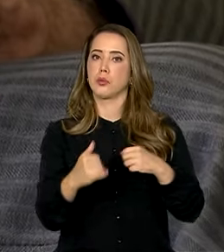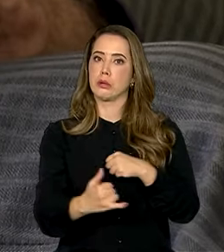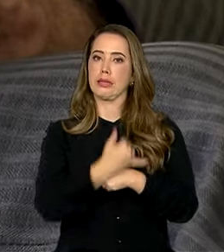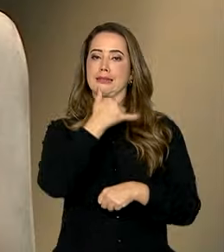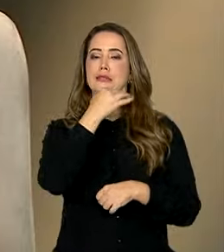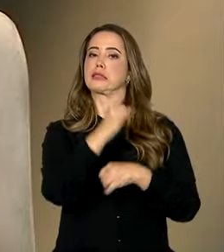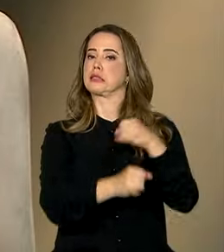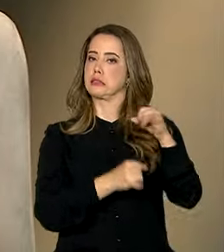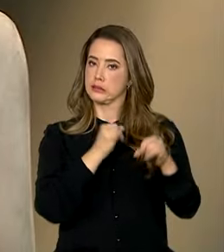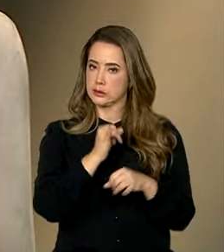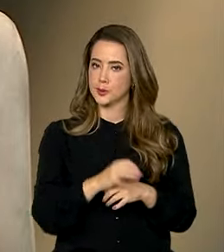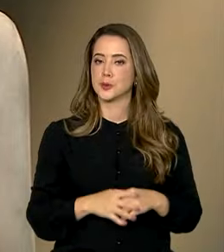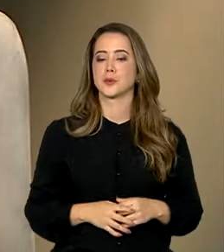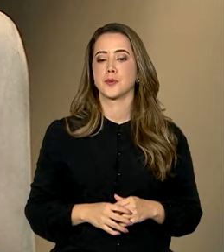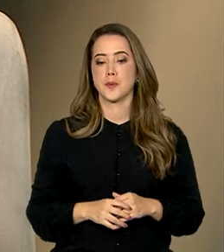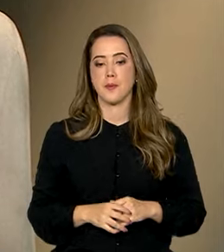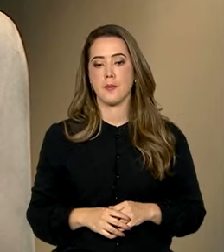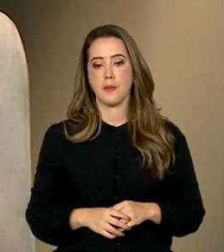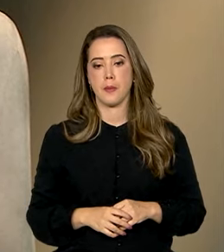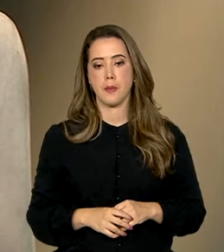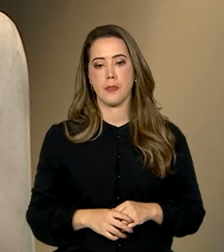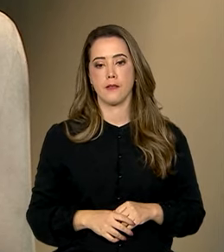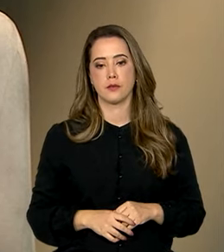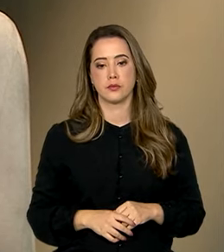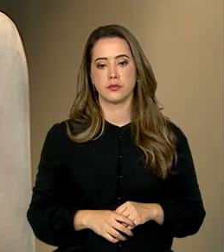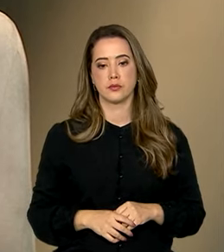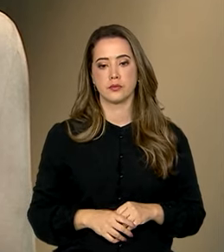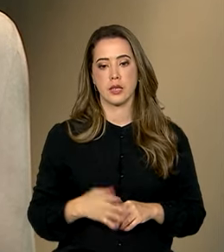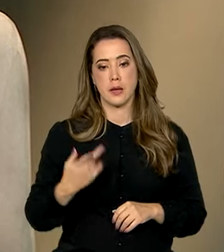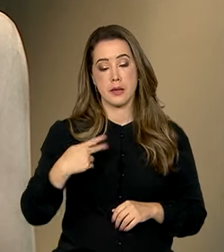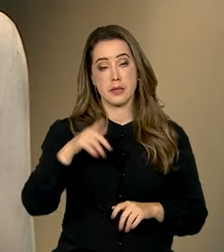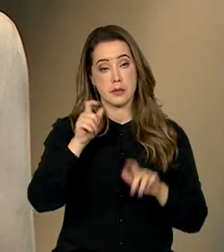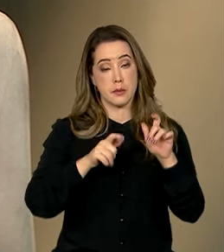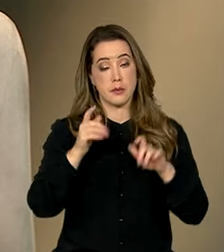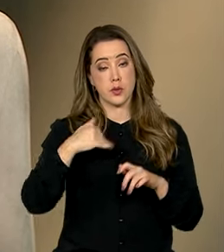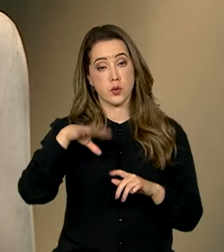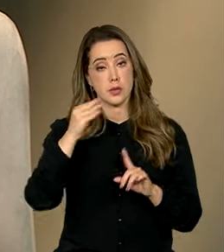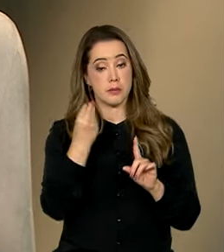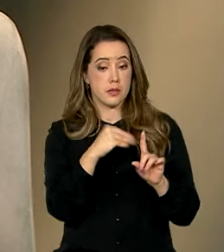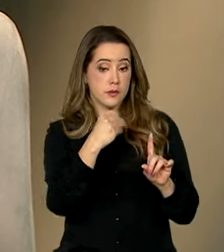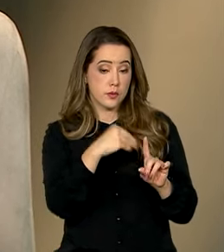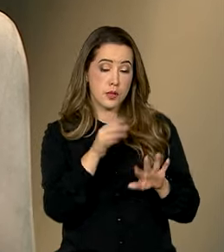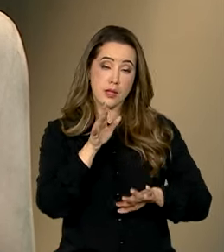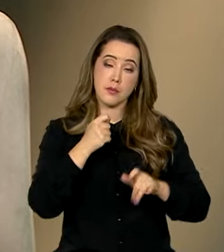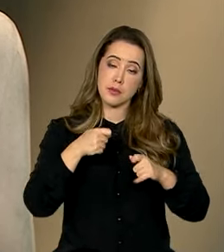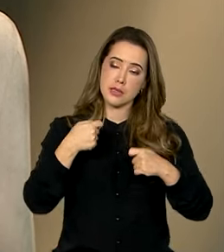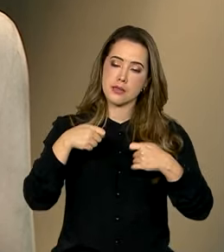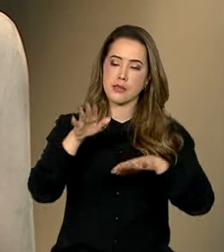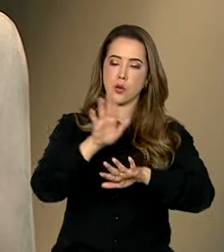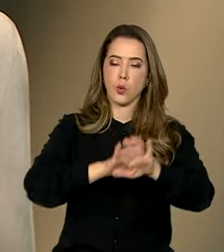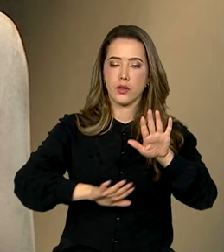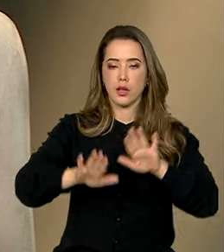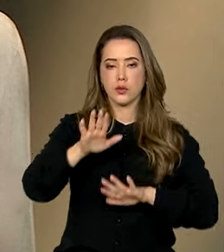mundo virtual. Sobretudo o consumidor e consumidora mais vulneráveis, né? É tomar cuidado,